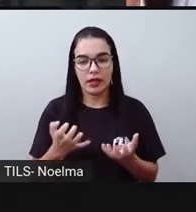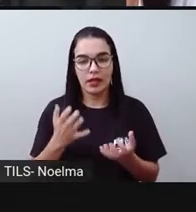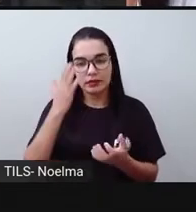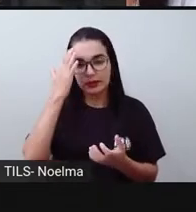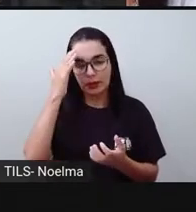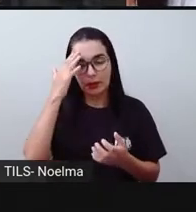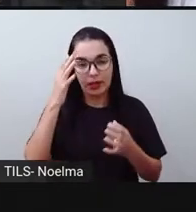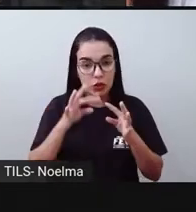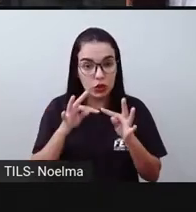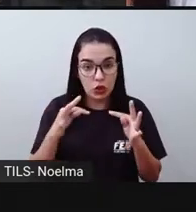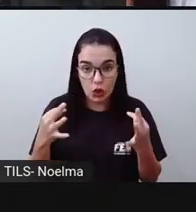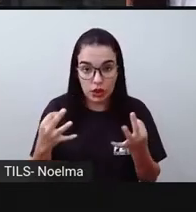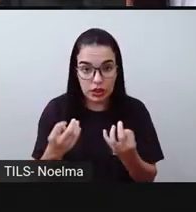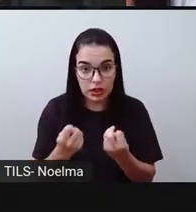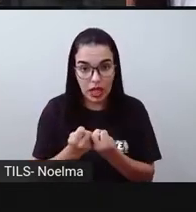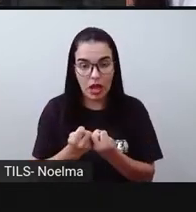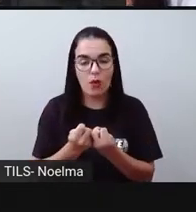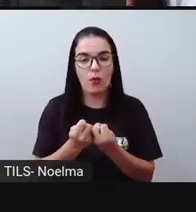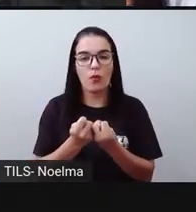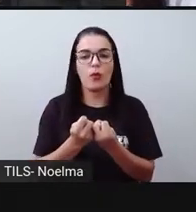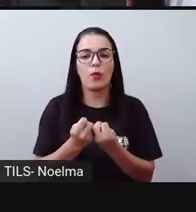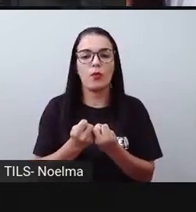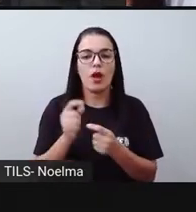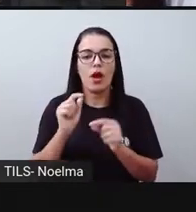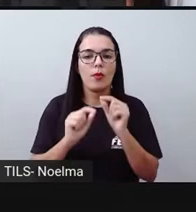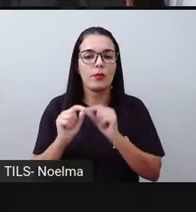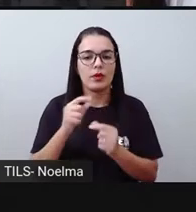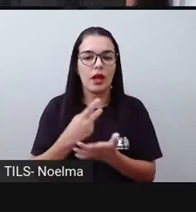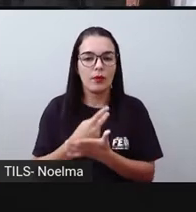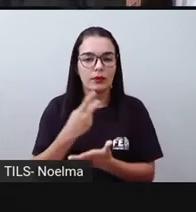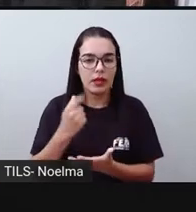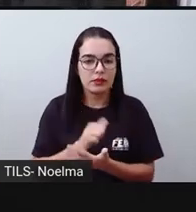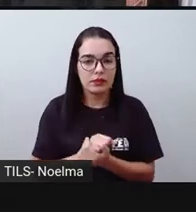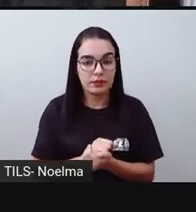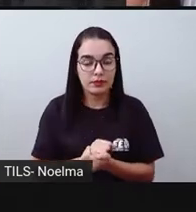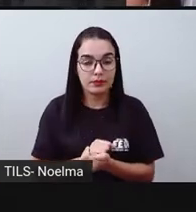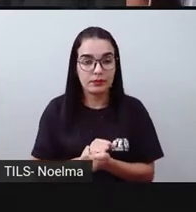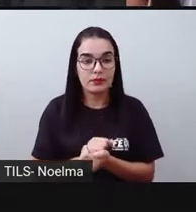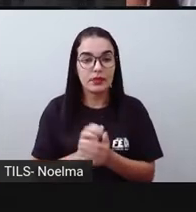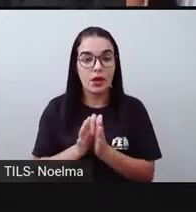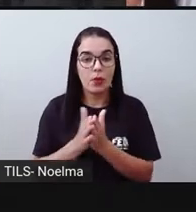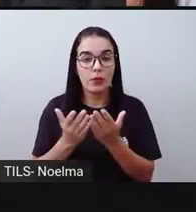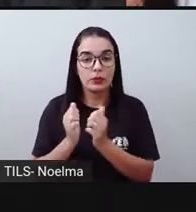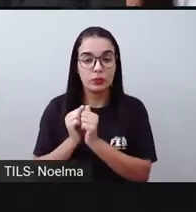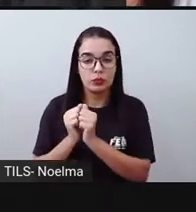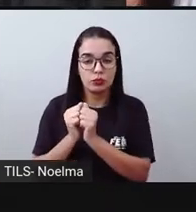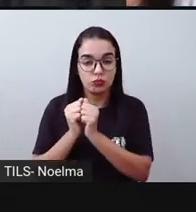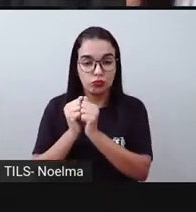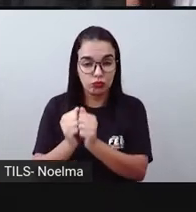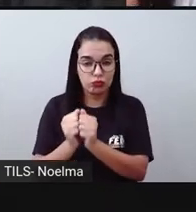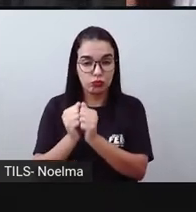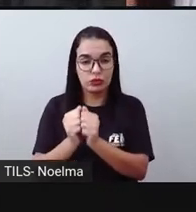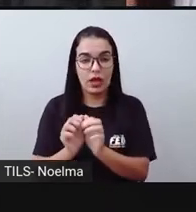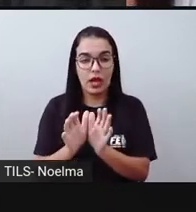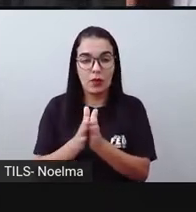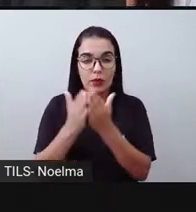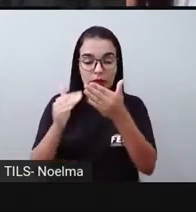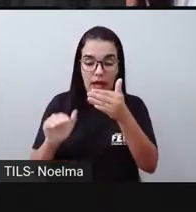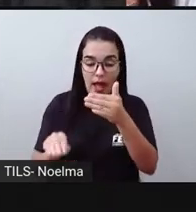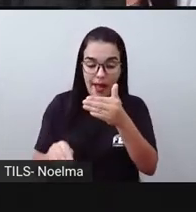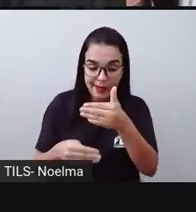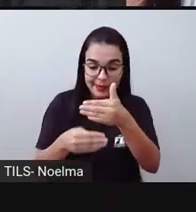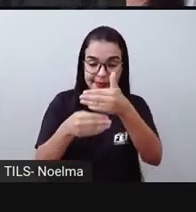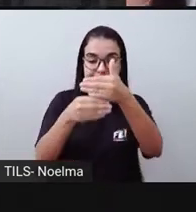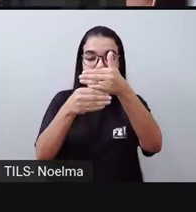operação necessária é a adição. Porque quando a gente junta, quando a gente acrescenta,